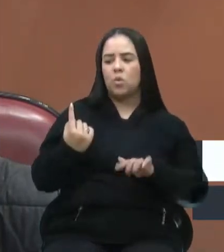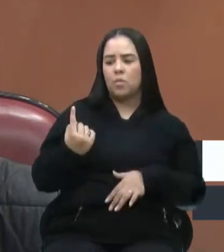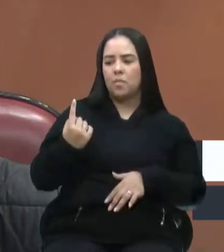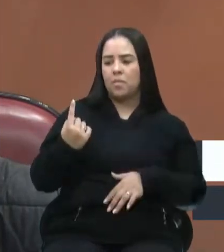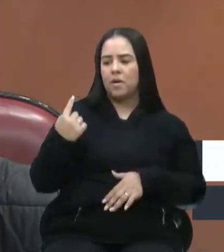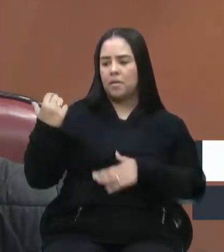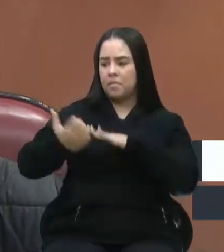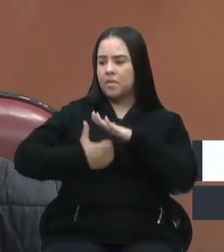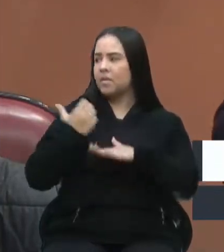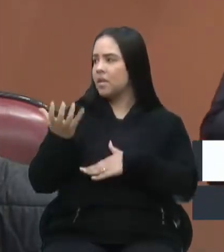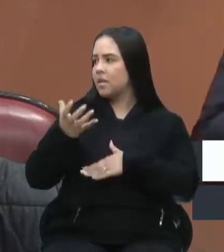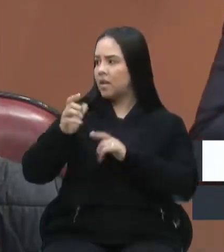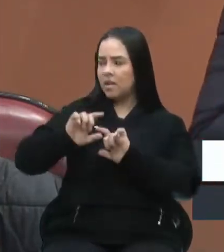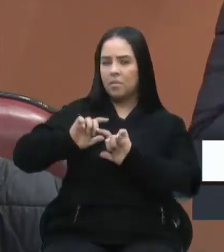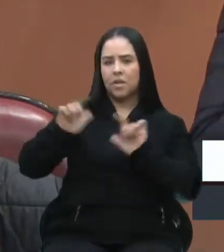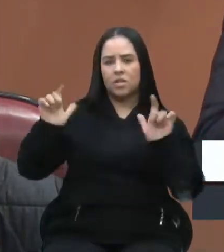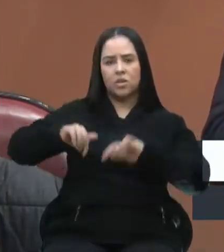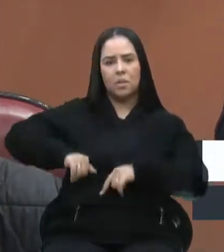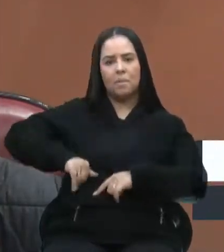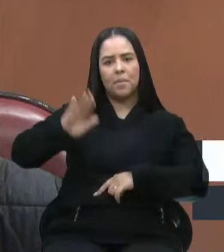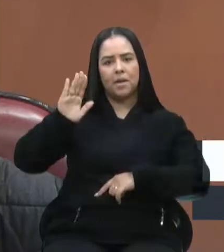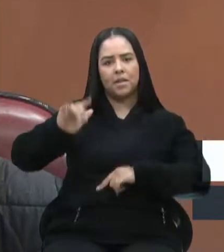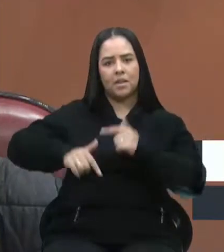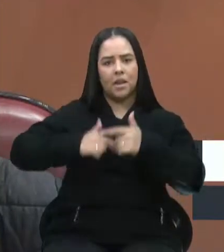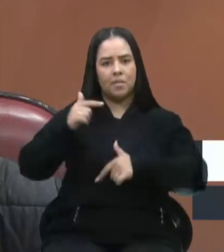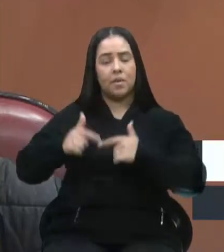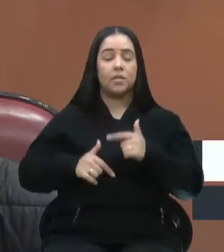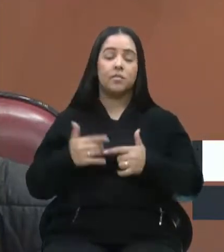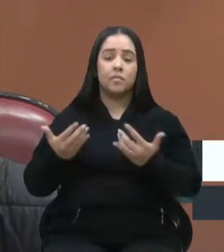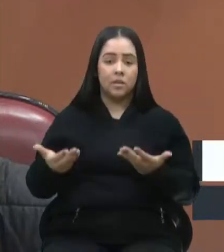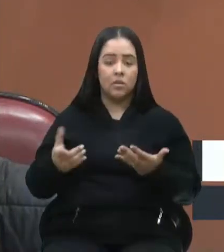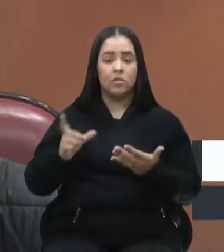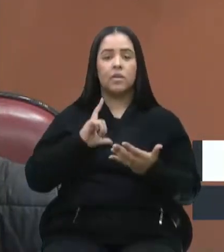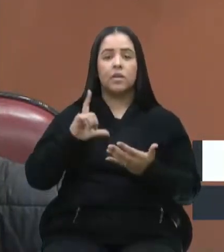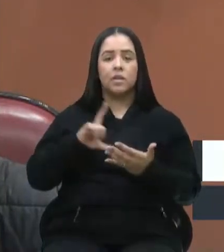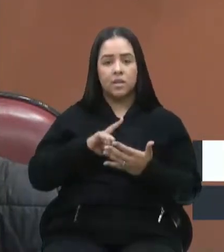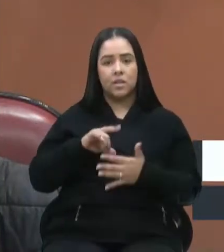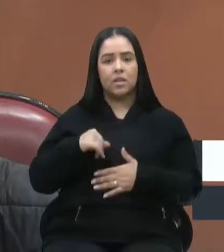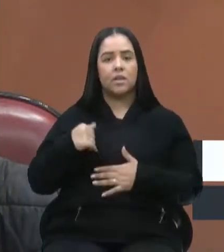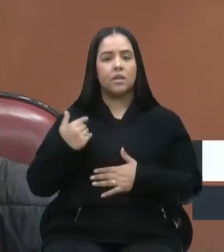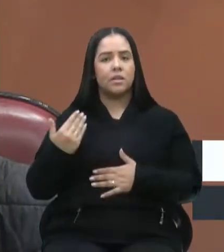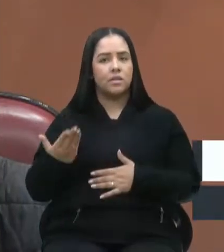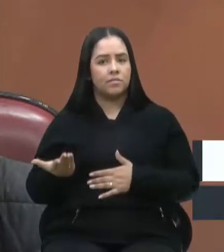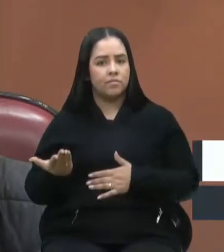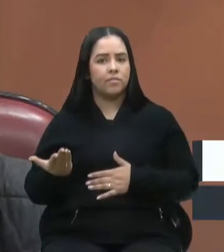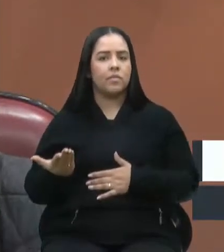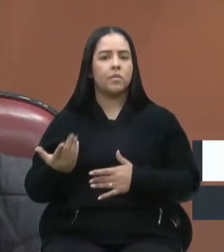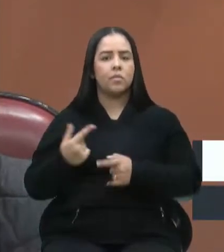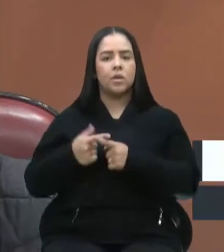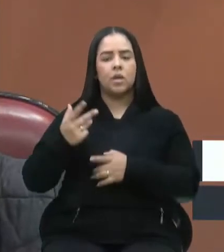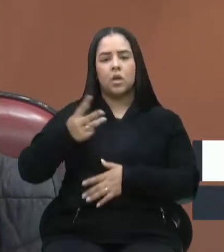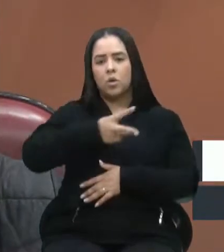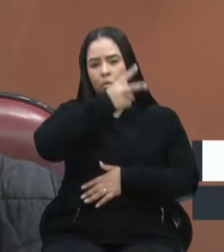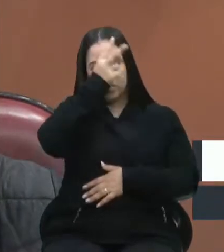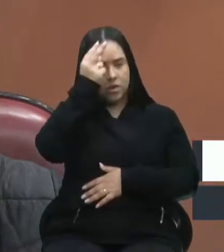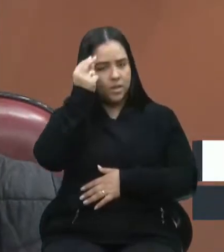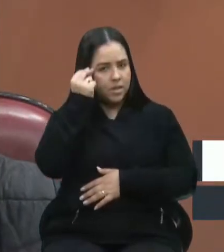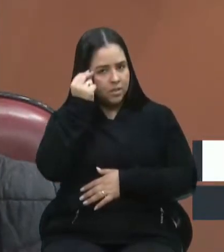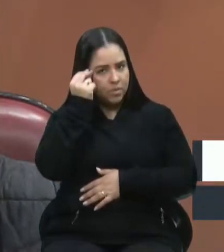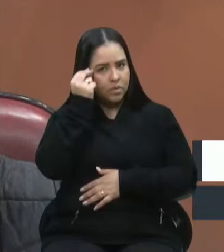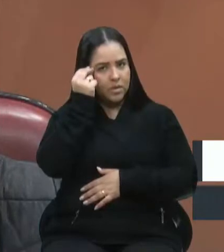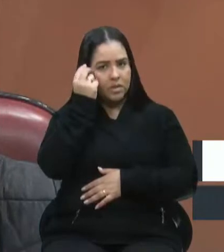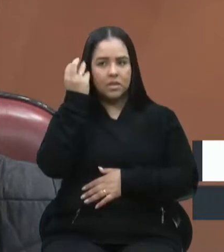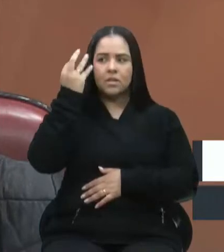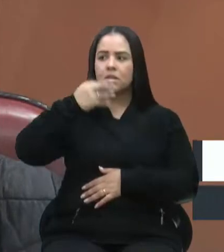expandir, criar empregos, e vai dar esta contrapartida, onde o município, com